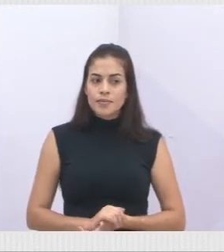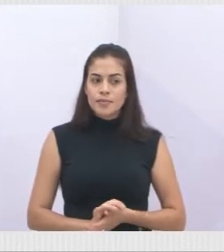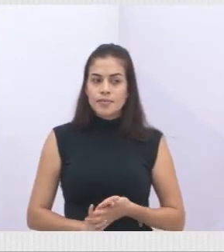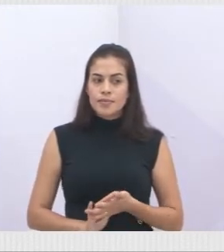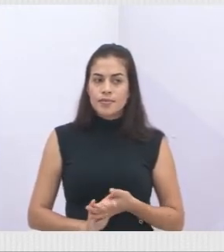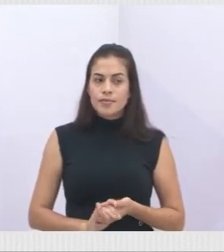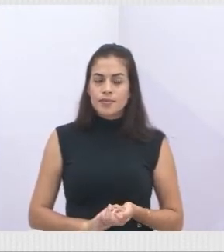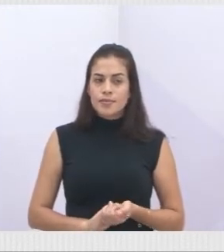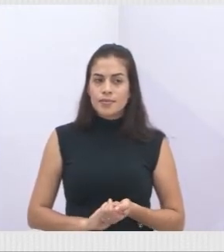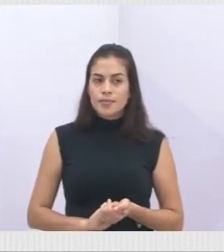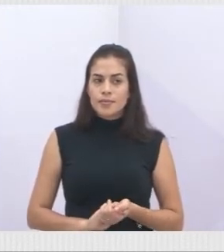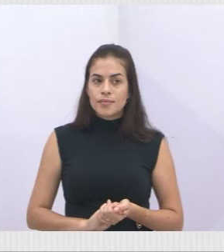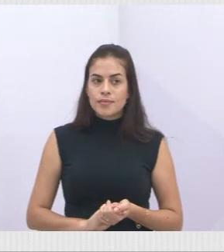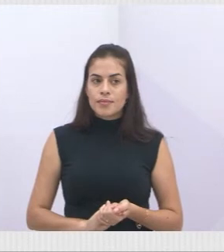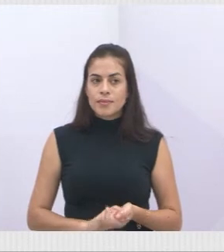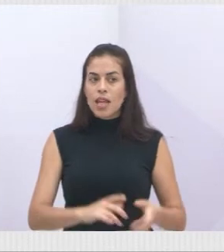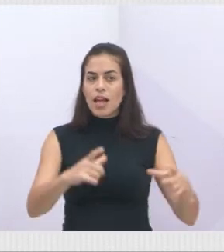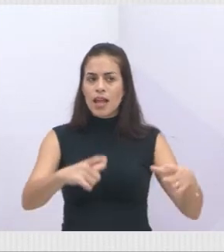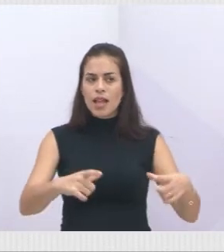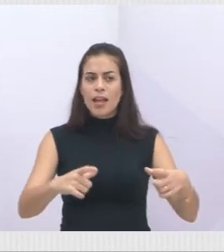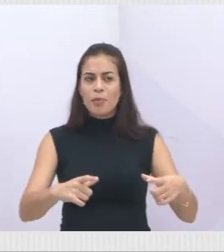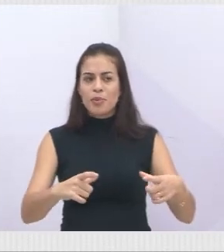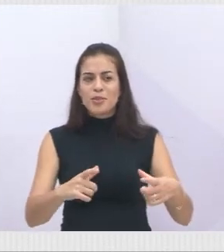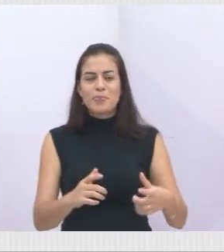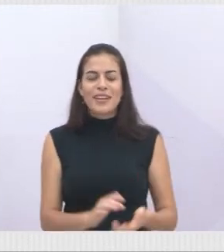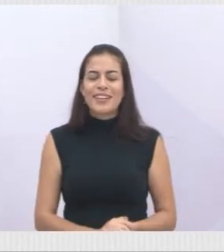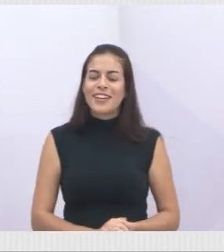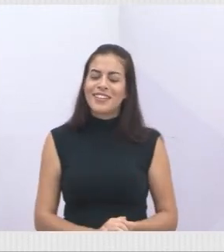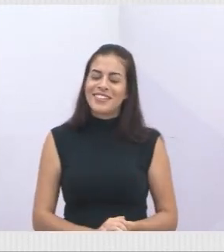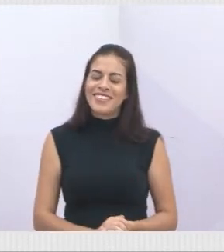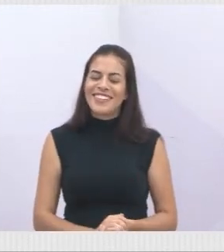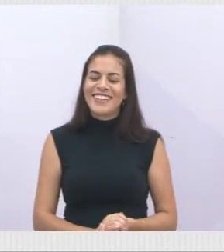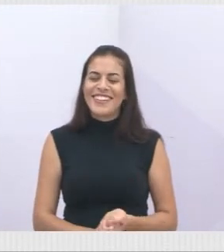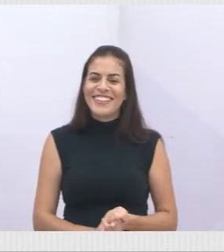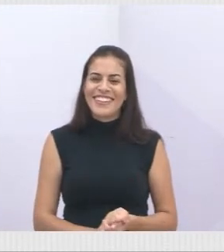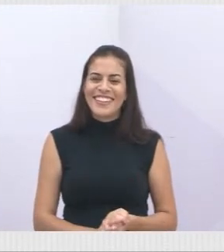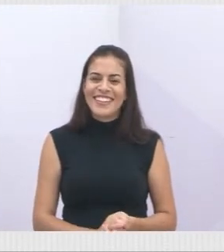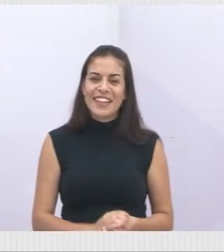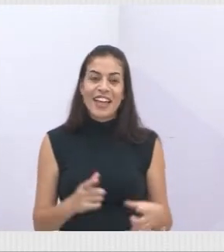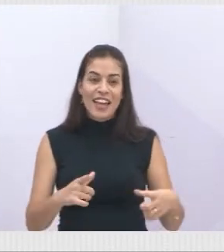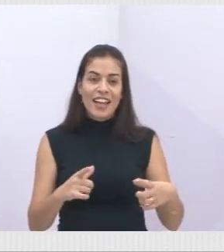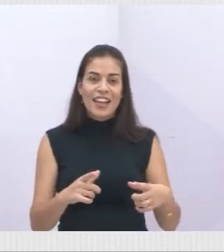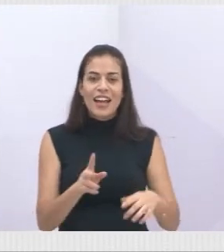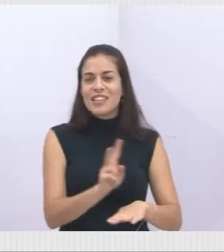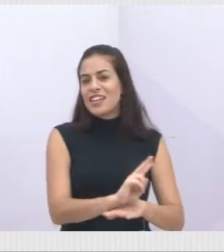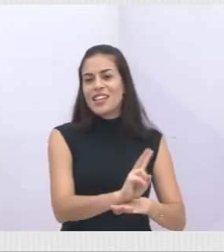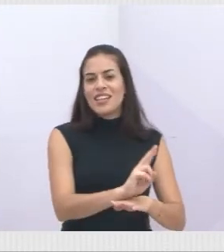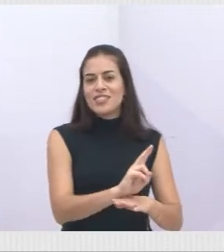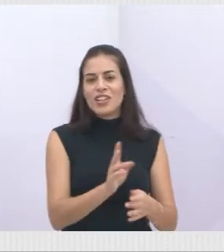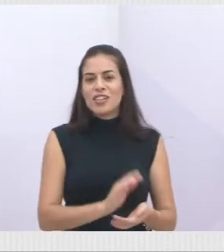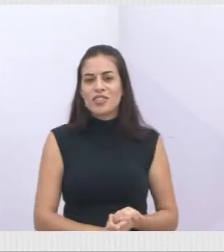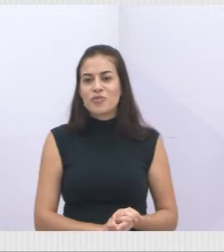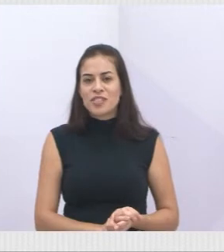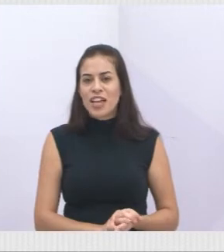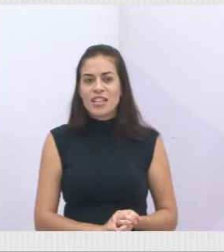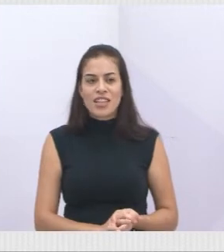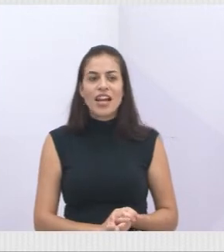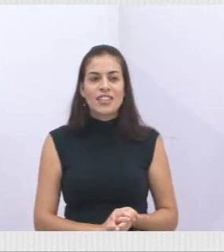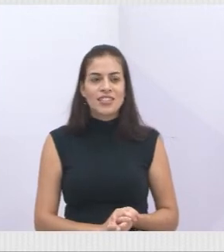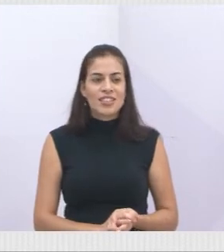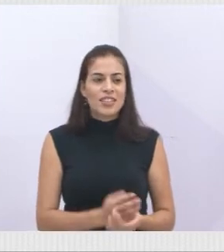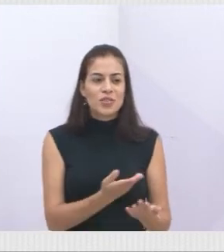Aqui, as áreas prospectadas. Eu quero dar ênfase para os mapas. O próximo. Aí, tem as